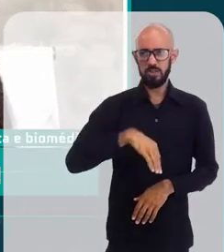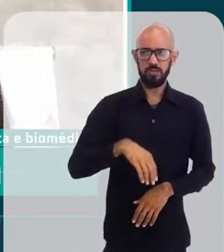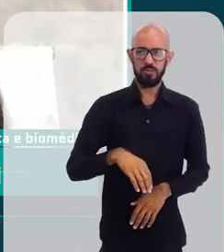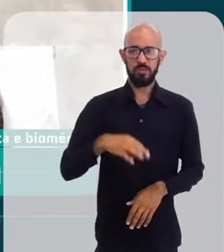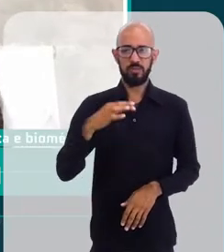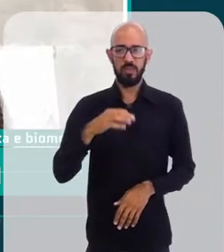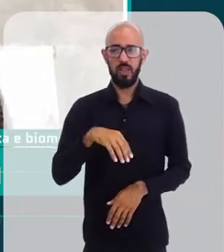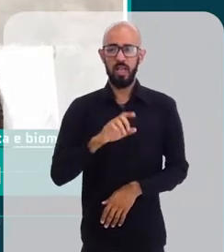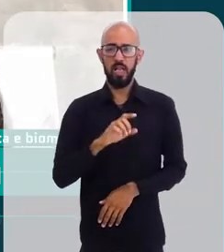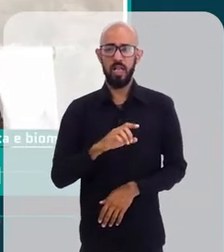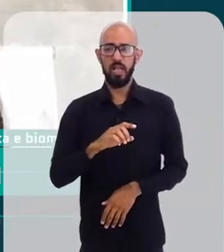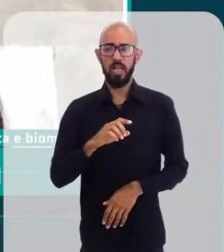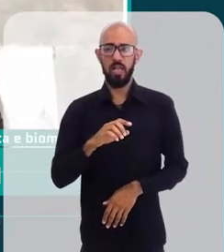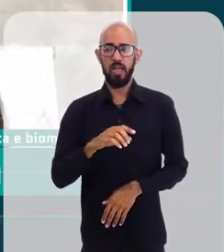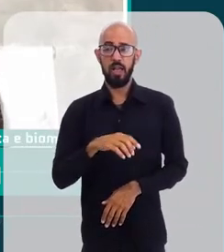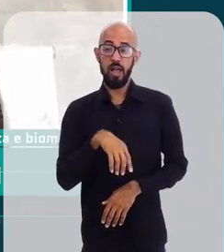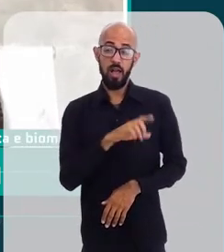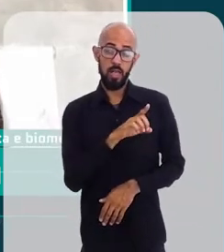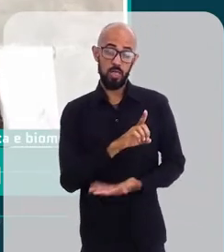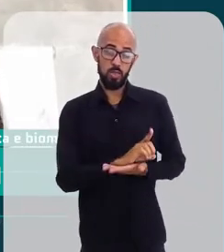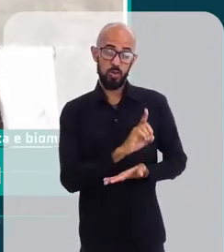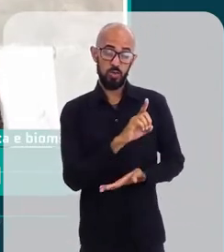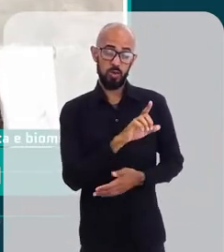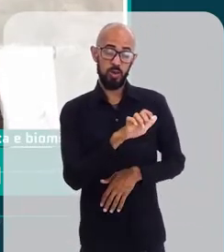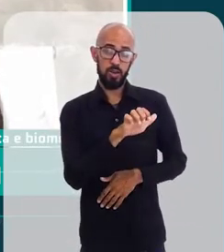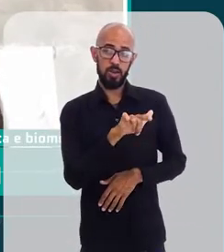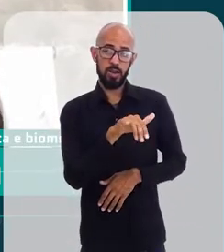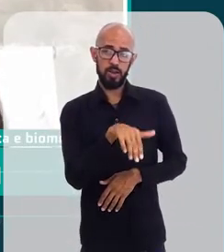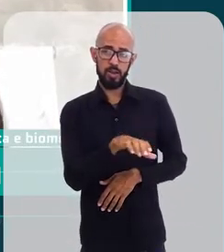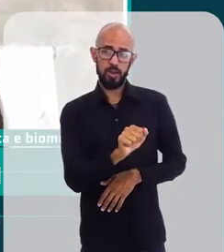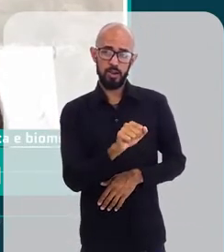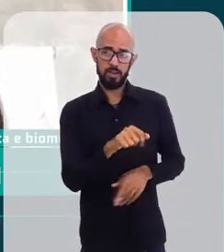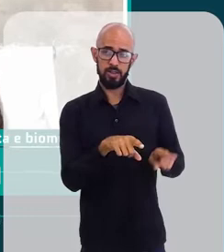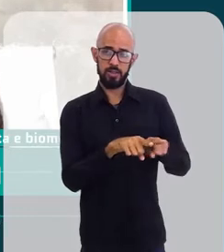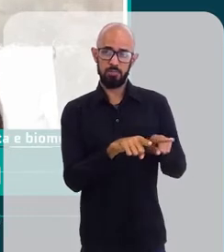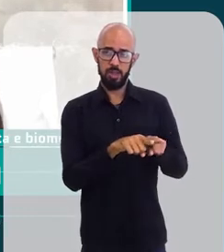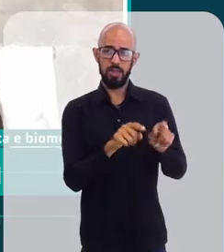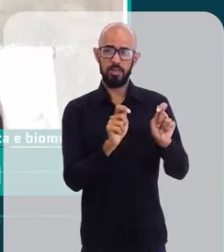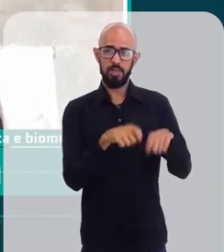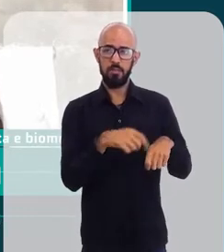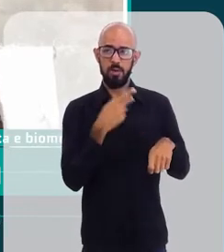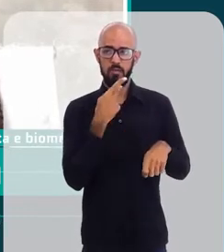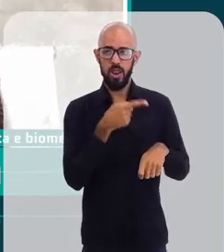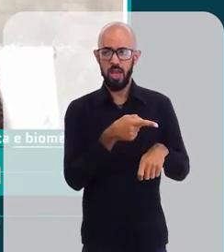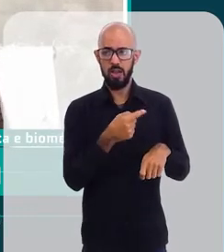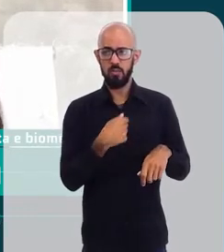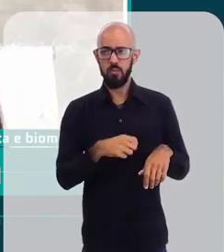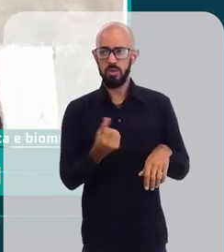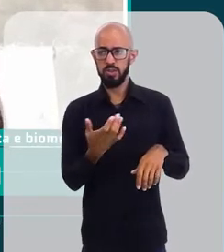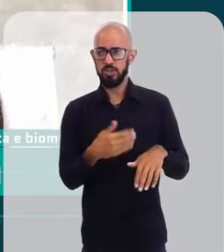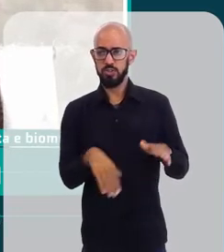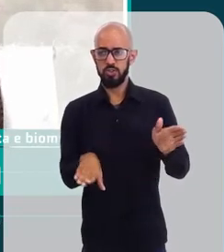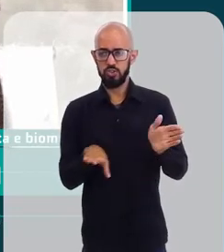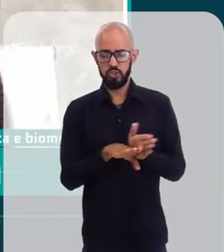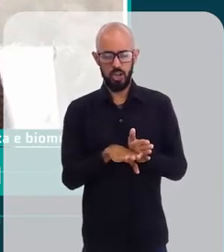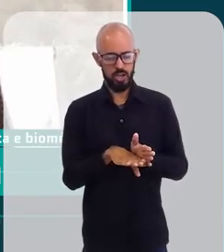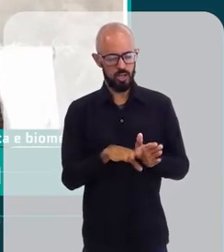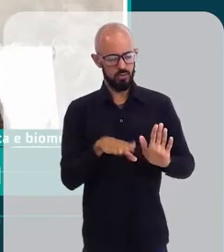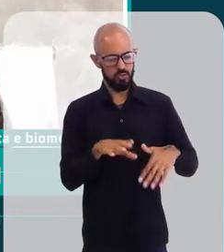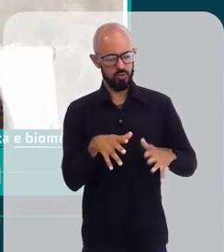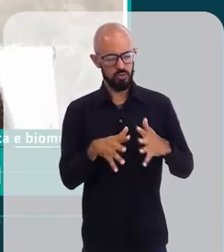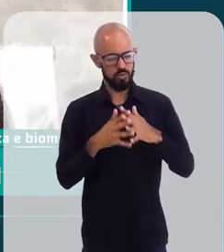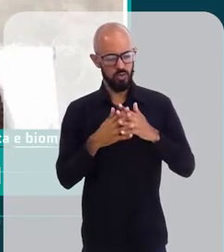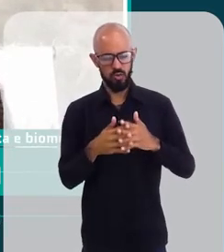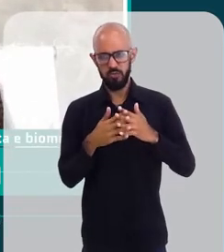A doutora Eliana, que pode também falar muito bem sobre isso, de a gente chegar nos locais e a gente sempre ser